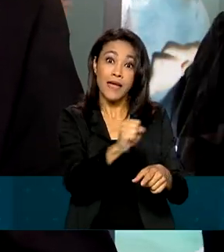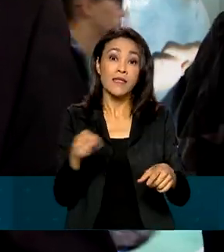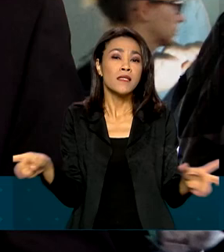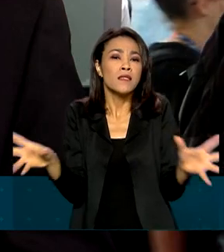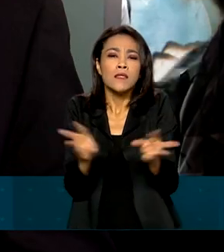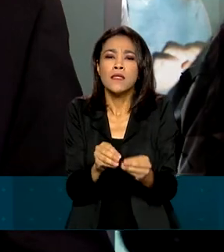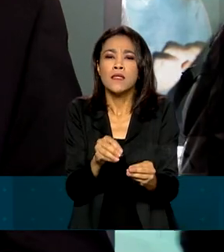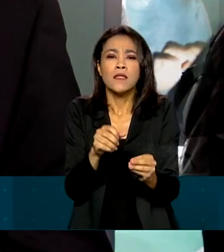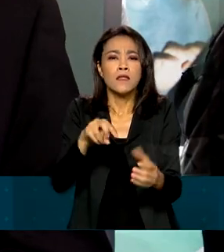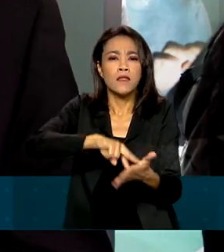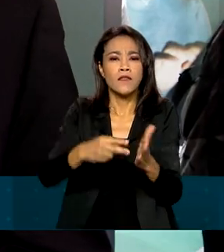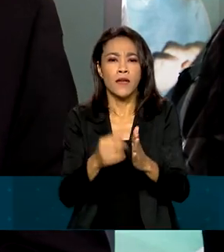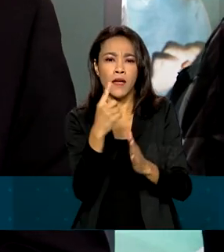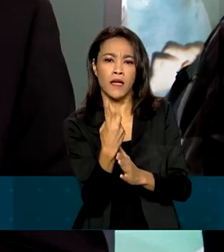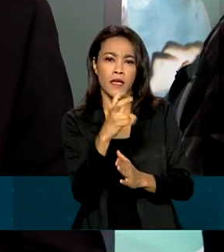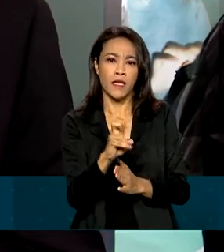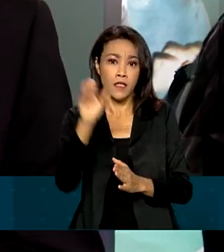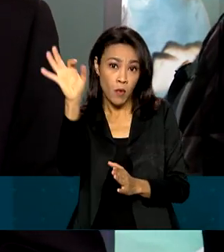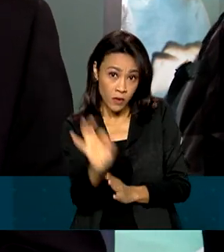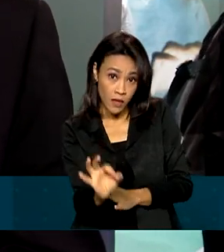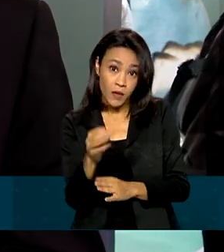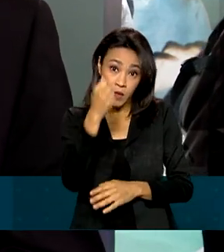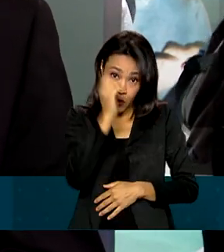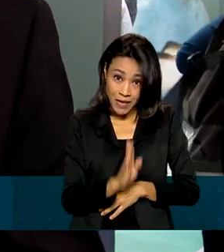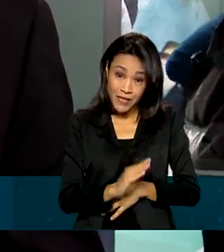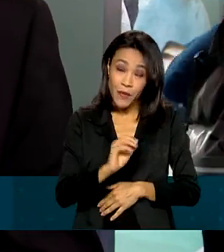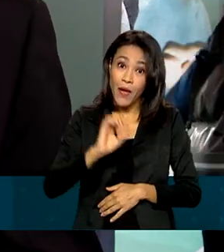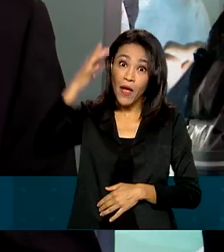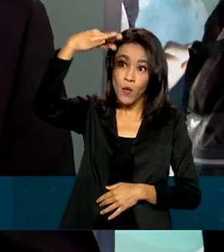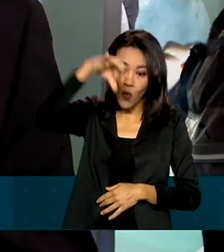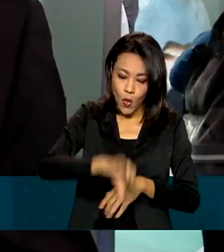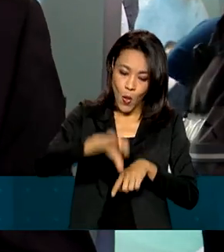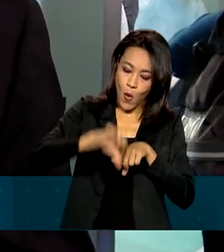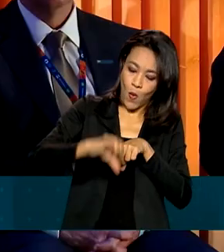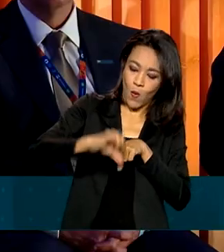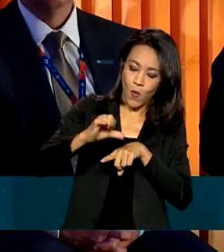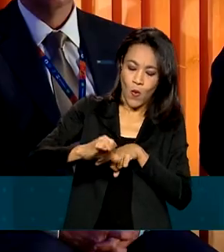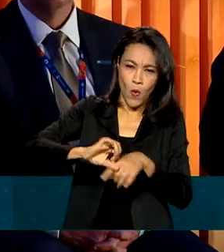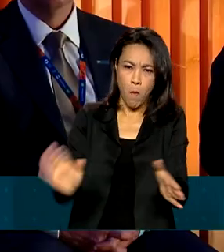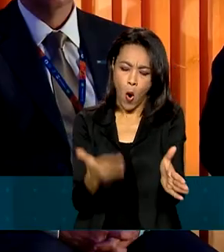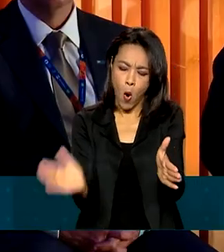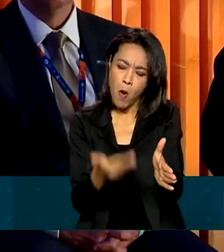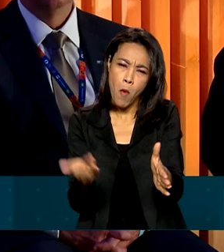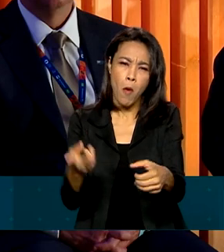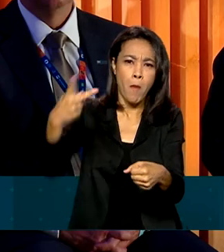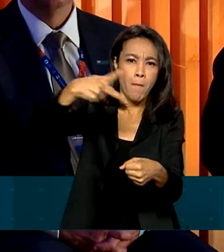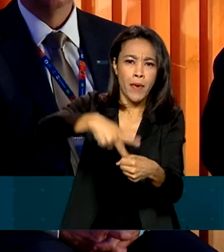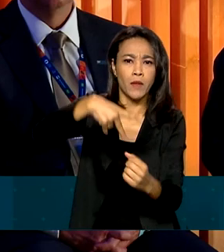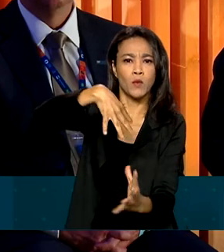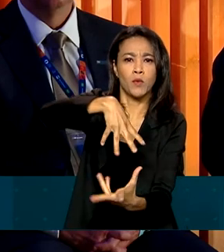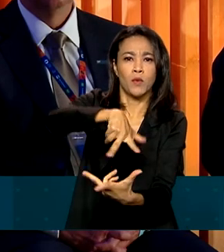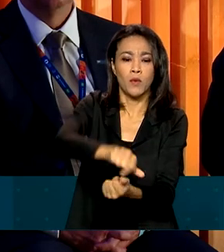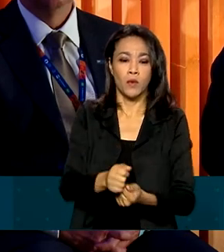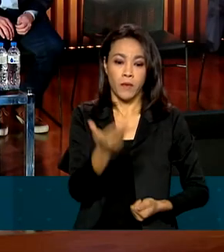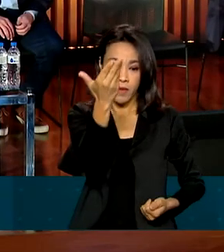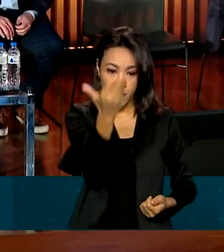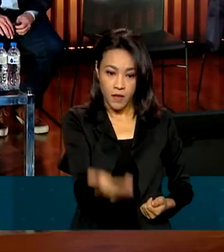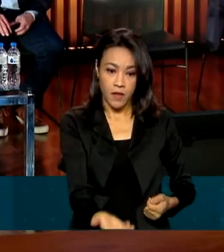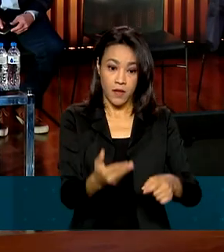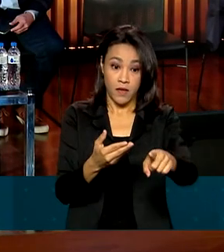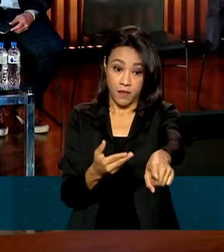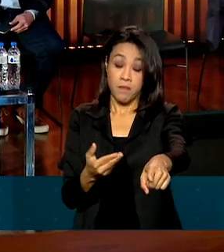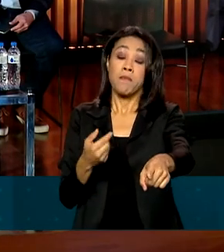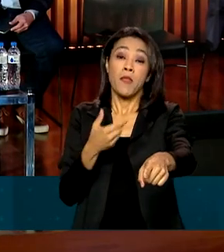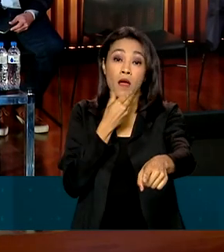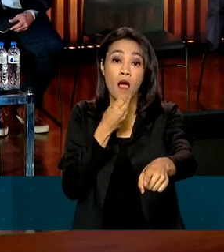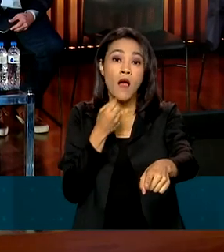bruto brasileiro e o país é o nono maior produtor de petróleo do mundo. O ministro de Minas e Energia, Adolfo Saxida, fez